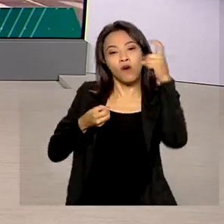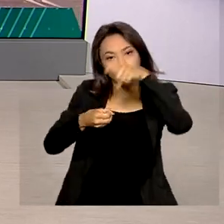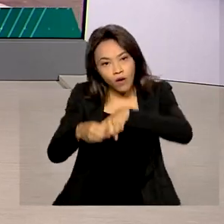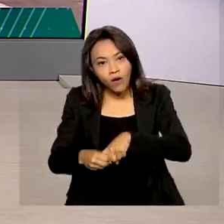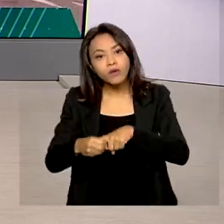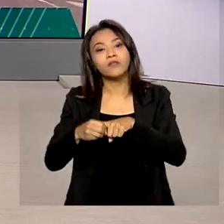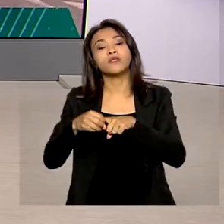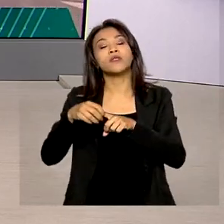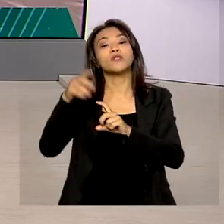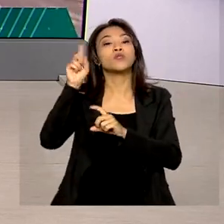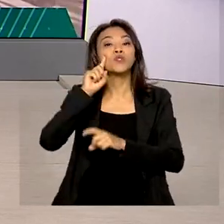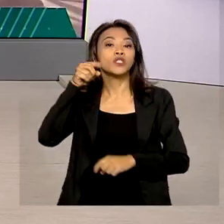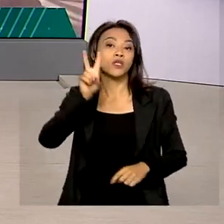a partir de 2 de maio.